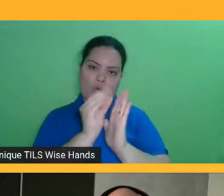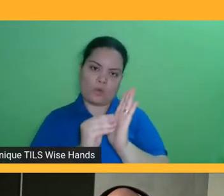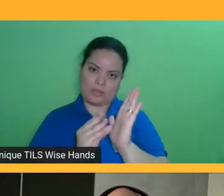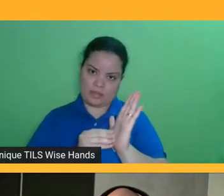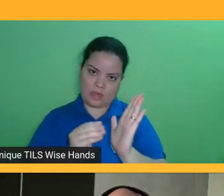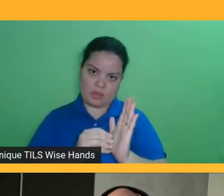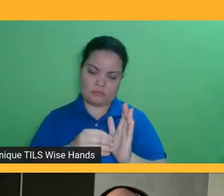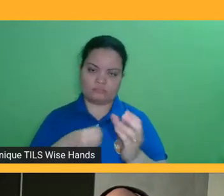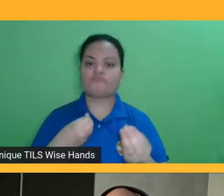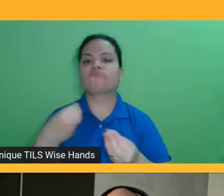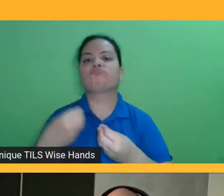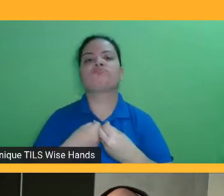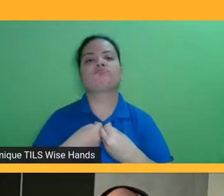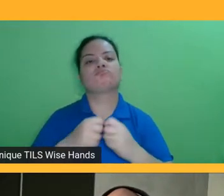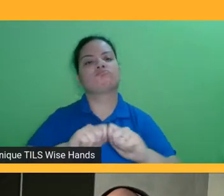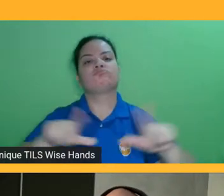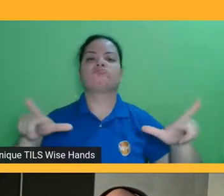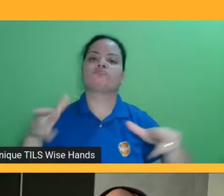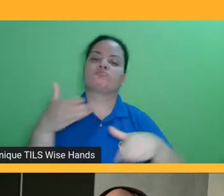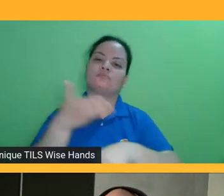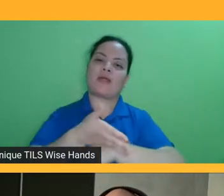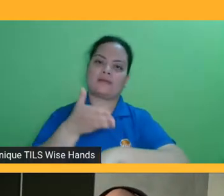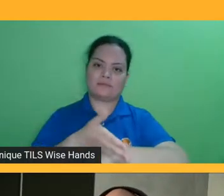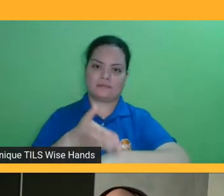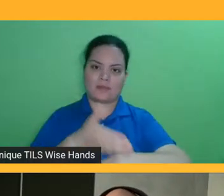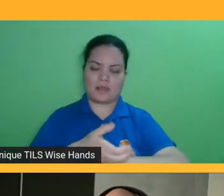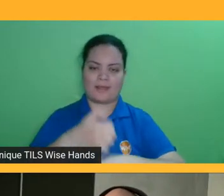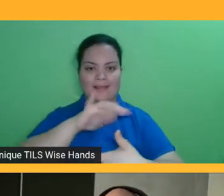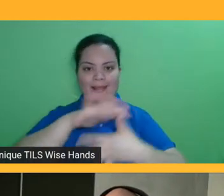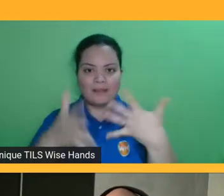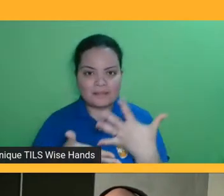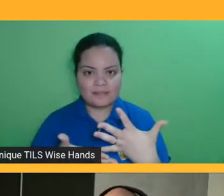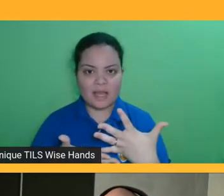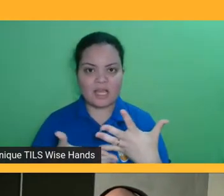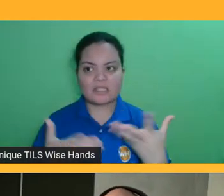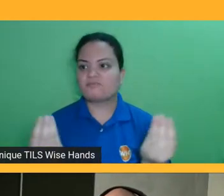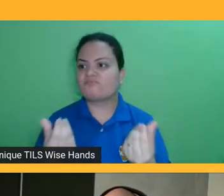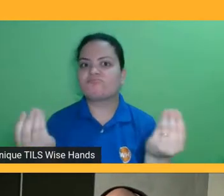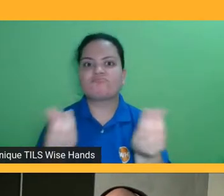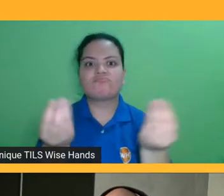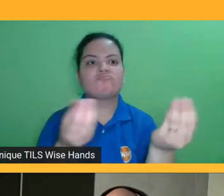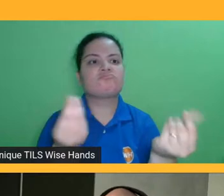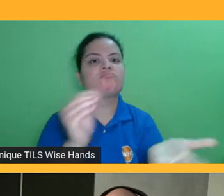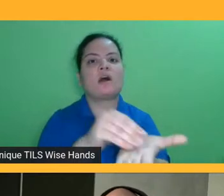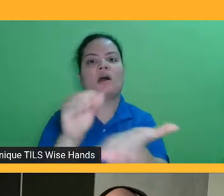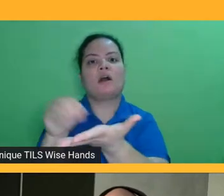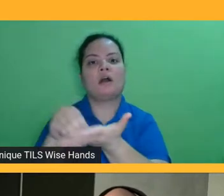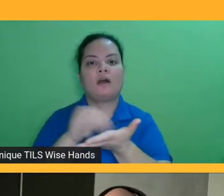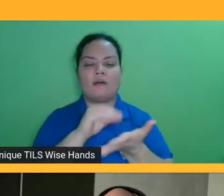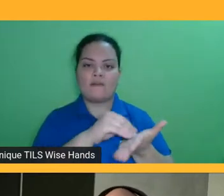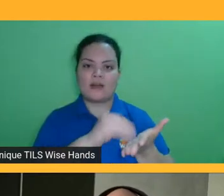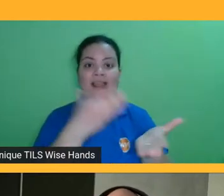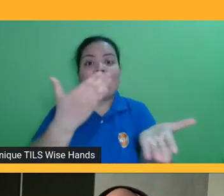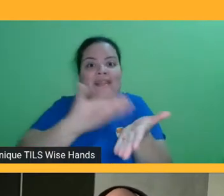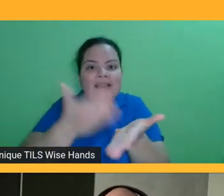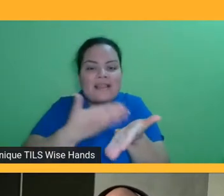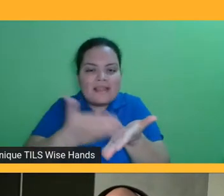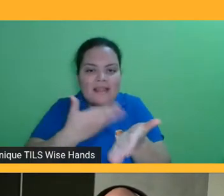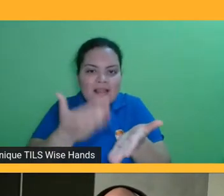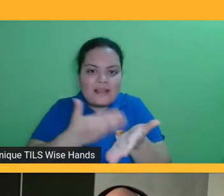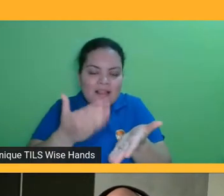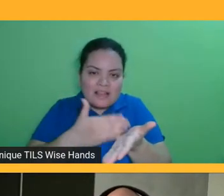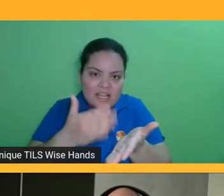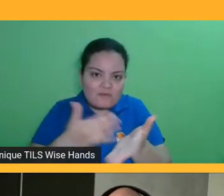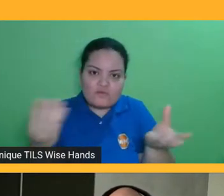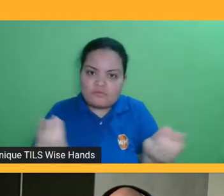por exemplo, de língua de sinais, praticamente não tem, né, se você for ver livros em língua de sinais, eu não conheço,